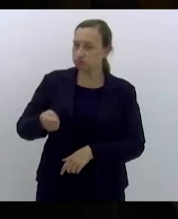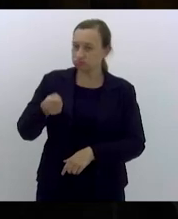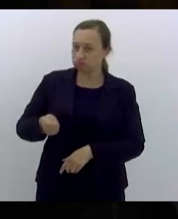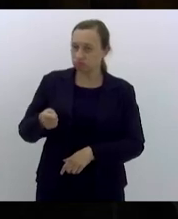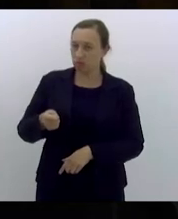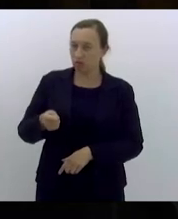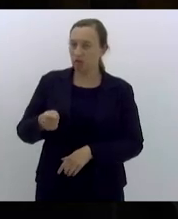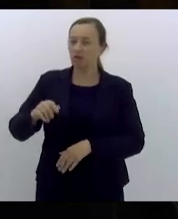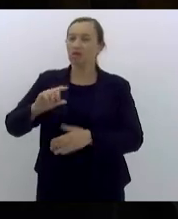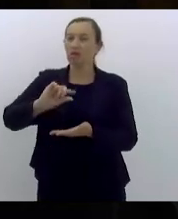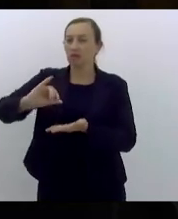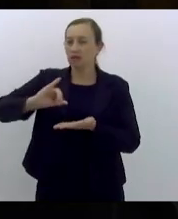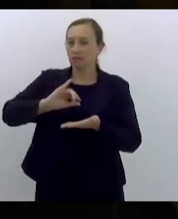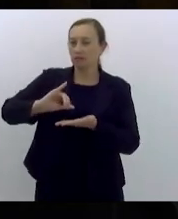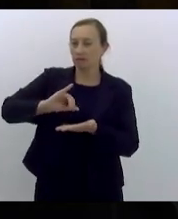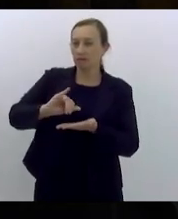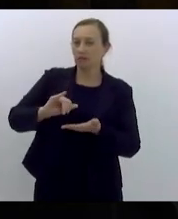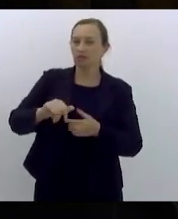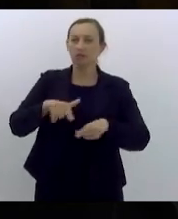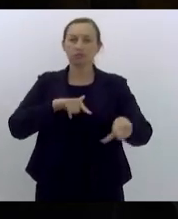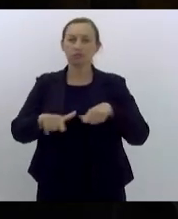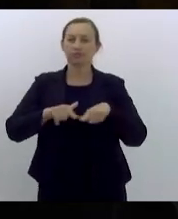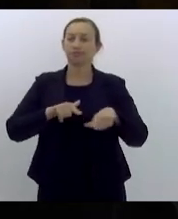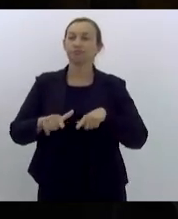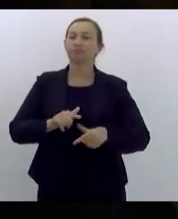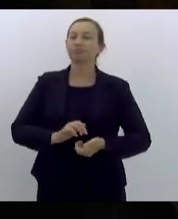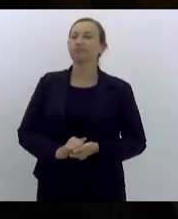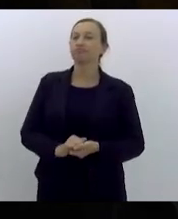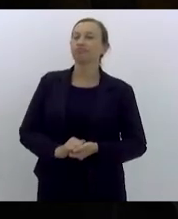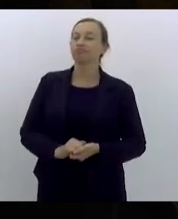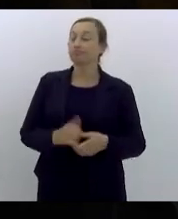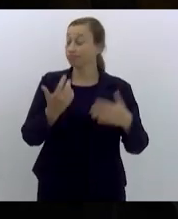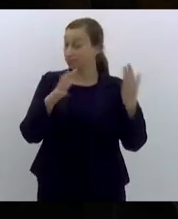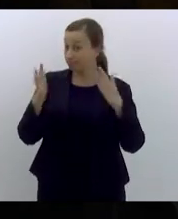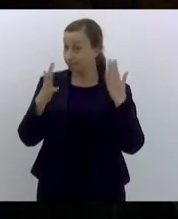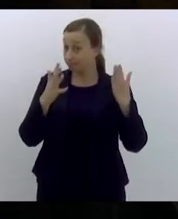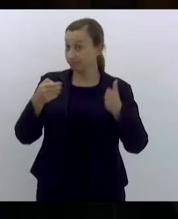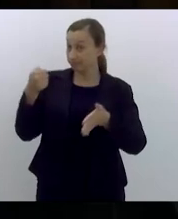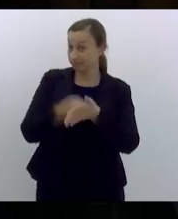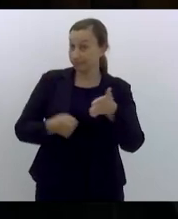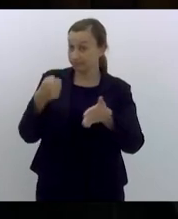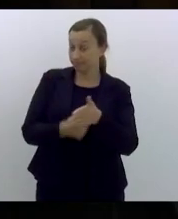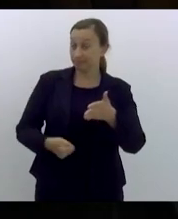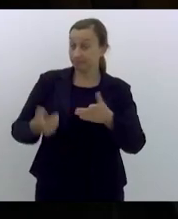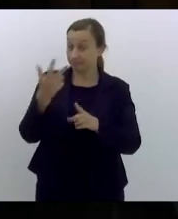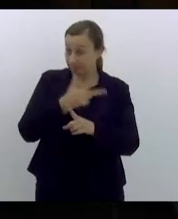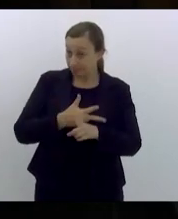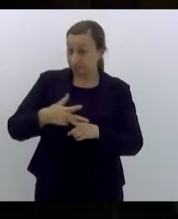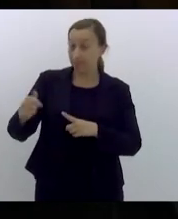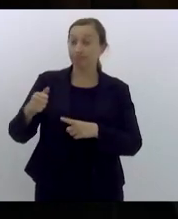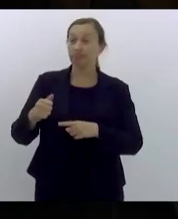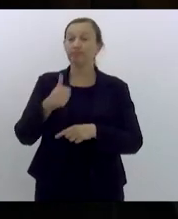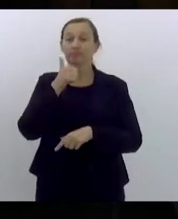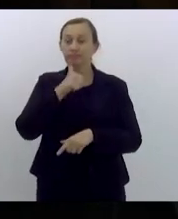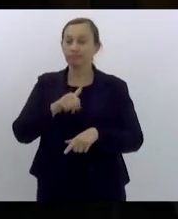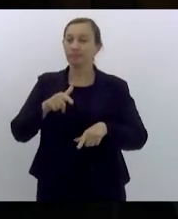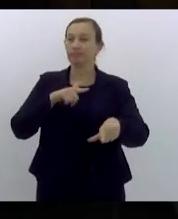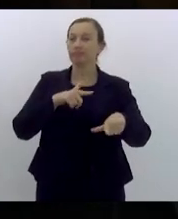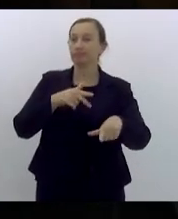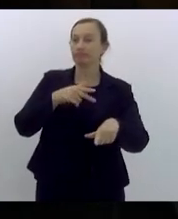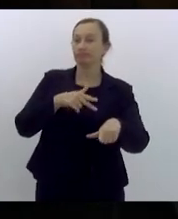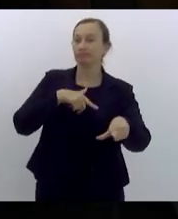do capital sobre o trabalho porque é sobre isso que se trata a celebração da luta das conquistas das trabalhadoras e dos